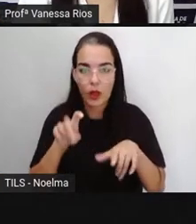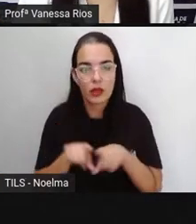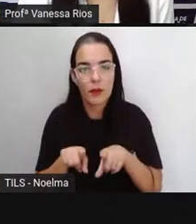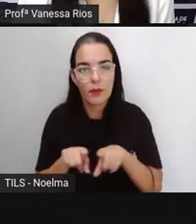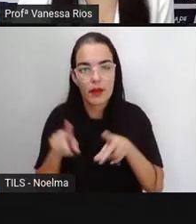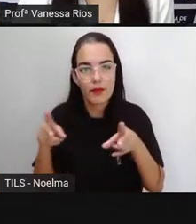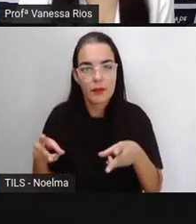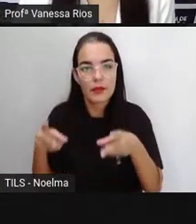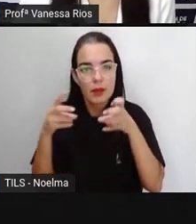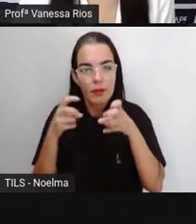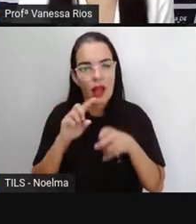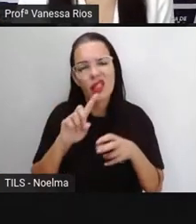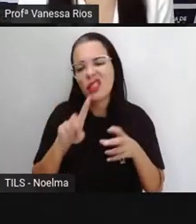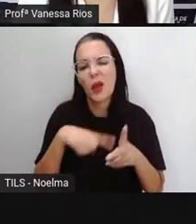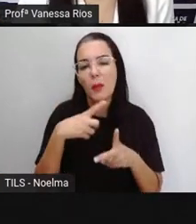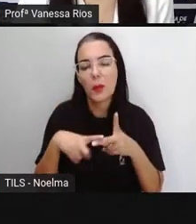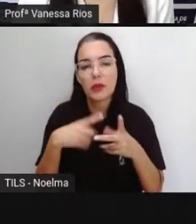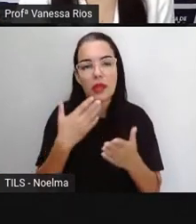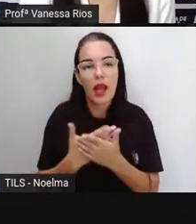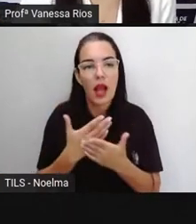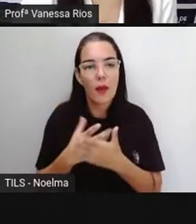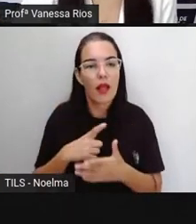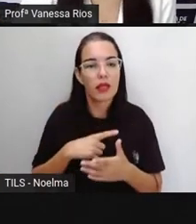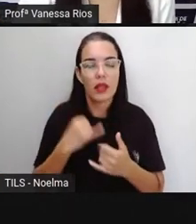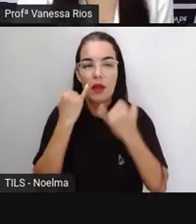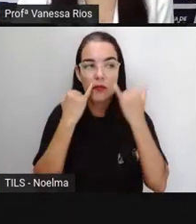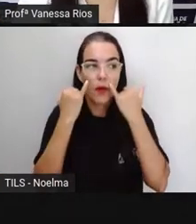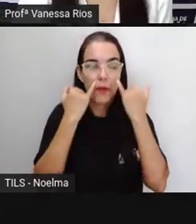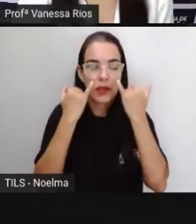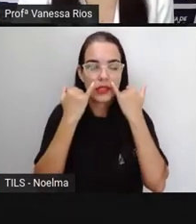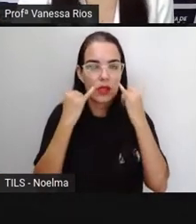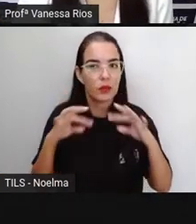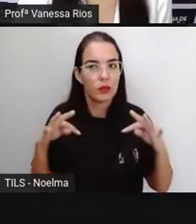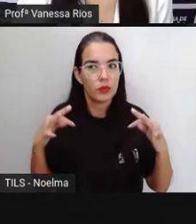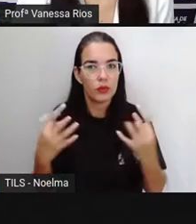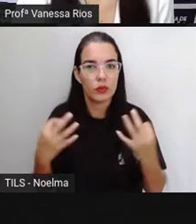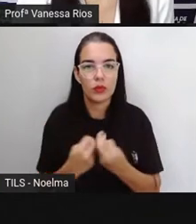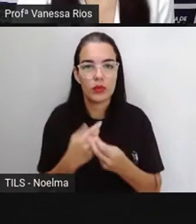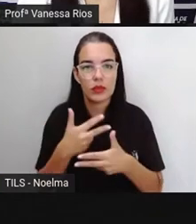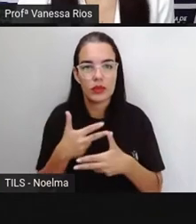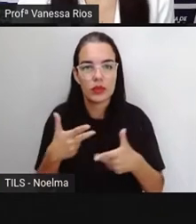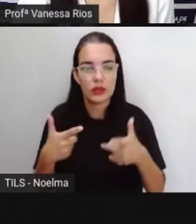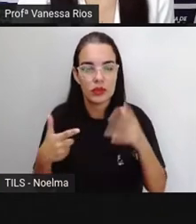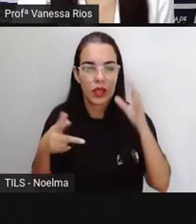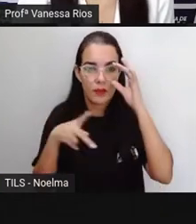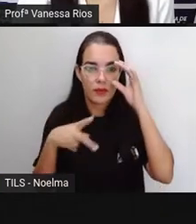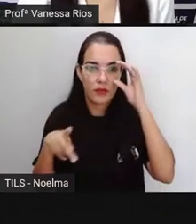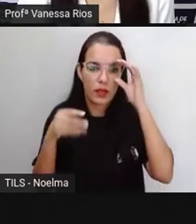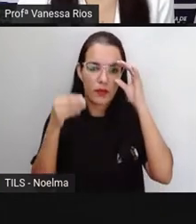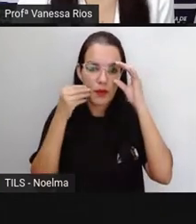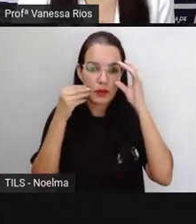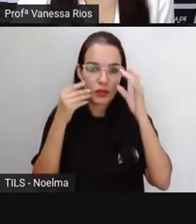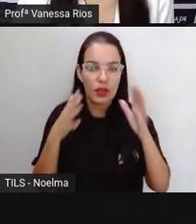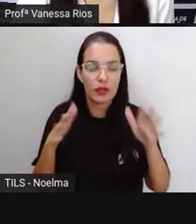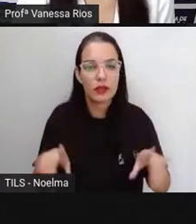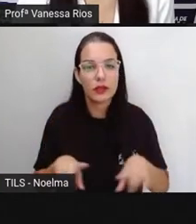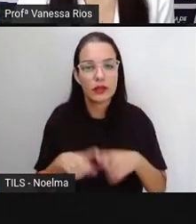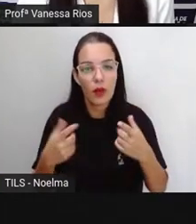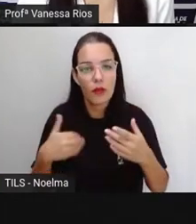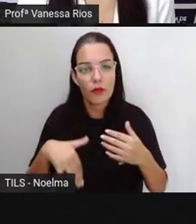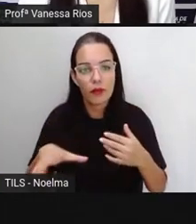Mesmo depois da aula, todas as informações e os detalhes que a Pro vai mostrar aqui. Mas aí a gente vai perceber